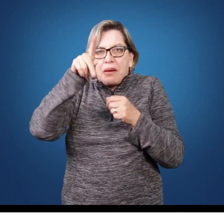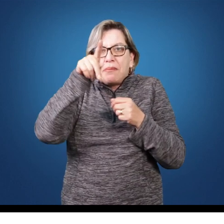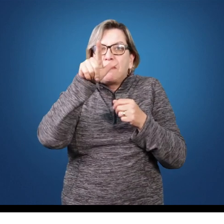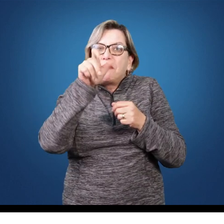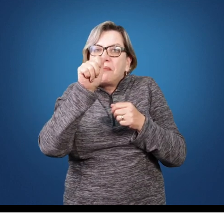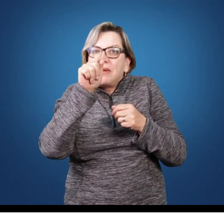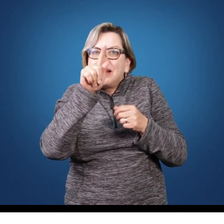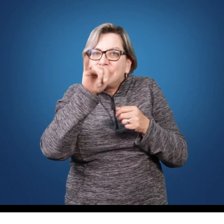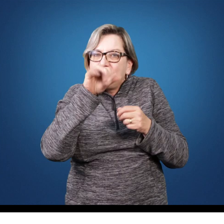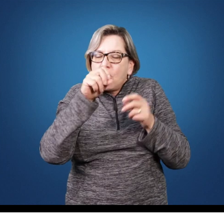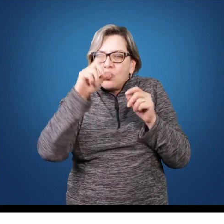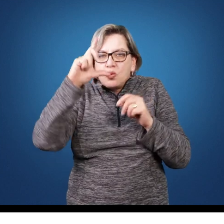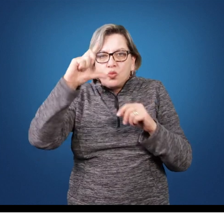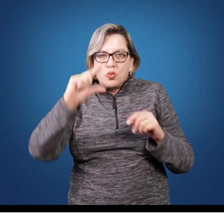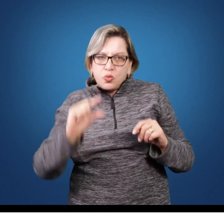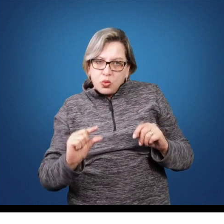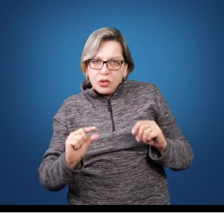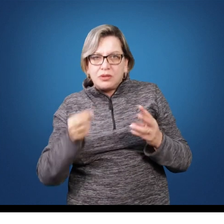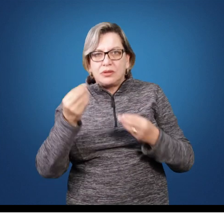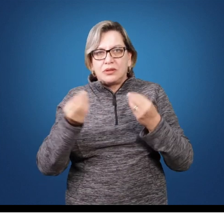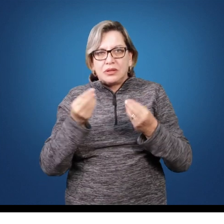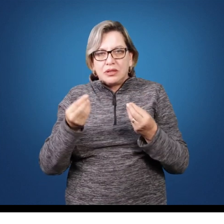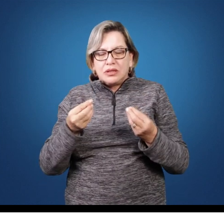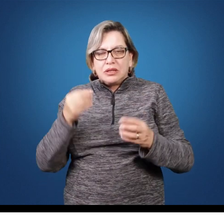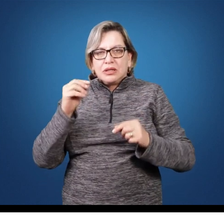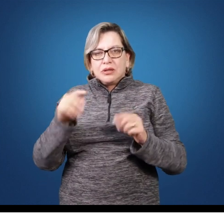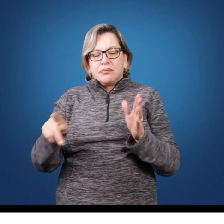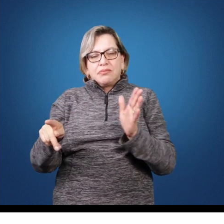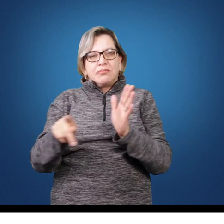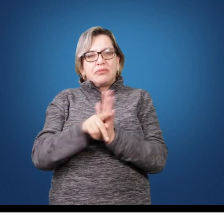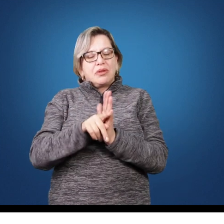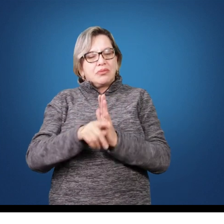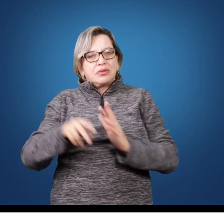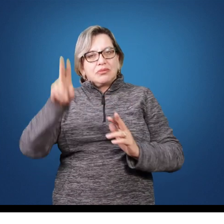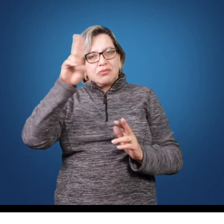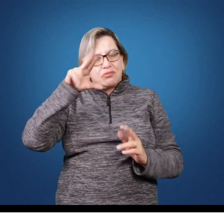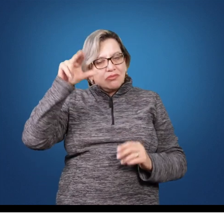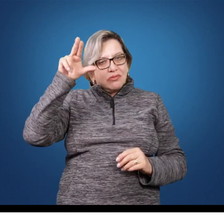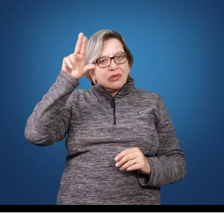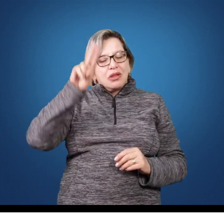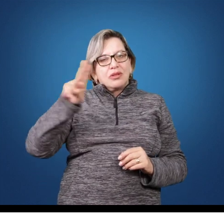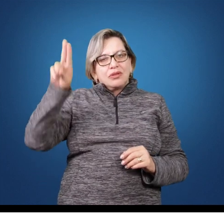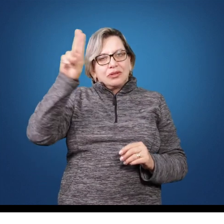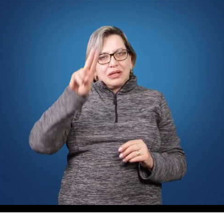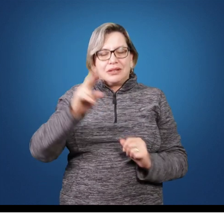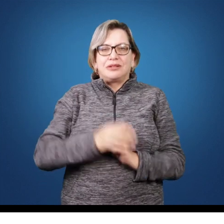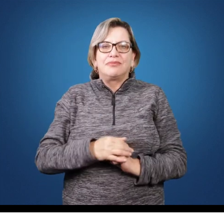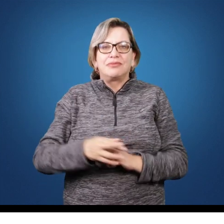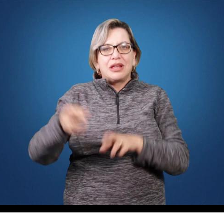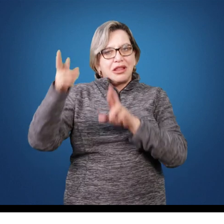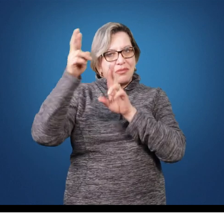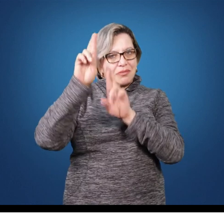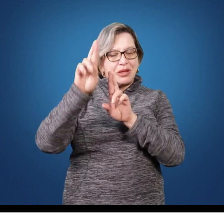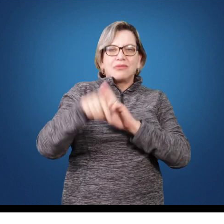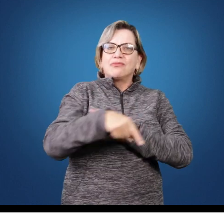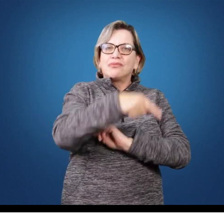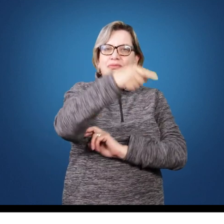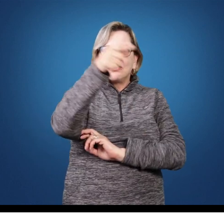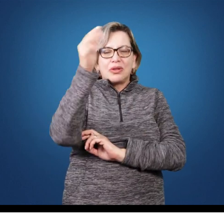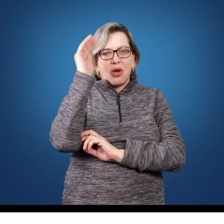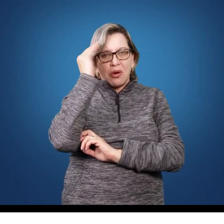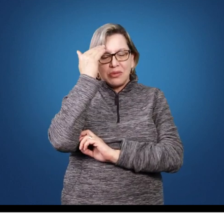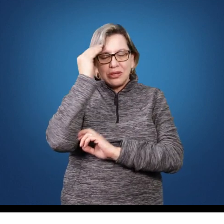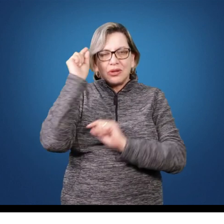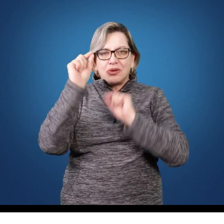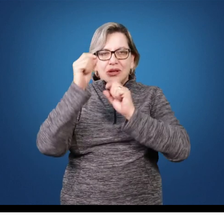acadêmico, ou seja, vinculado às universidades. Espero que vocês tenham compreendido os conteúdos